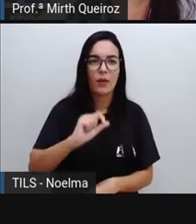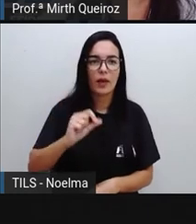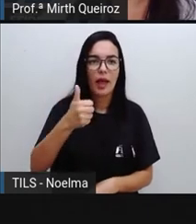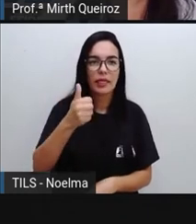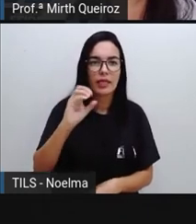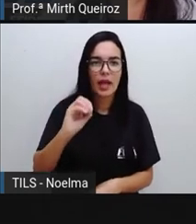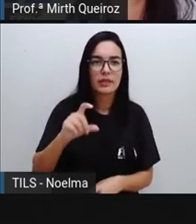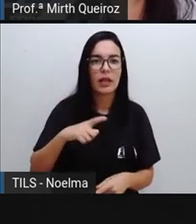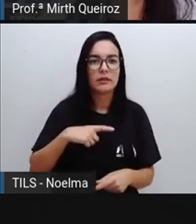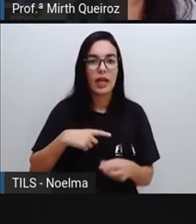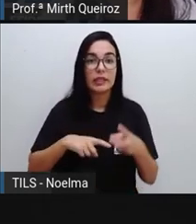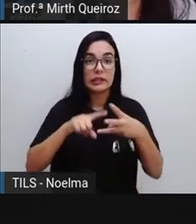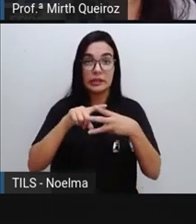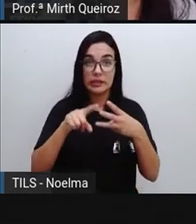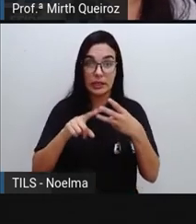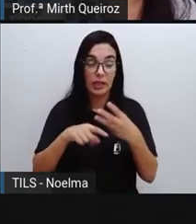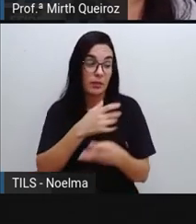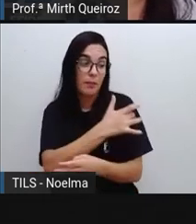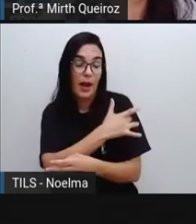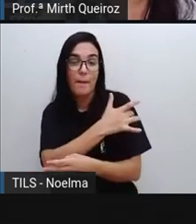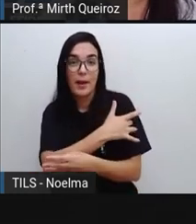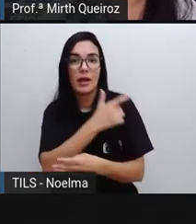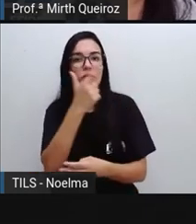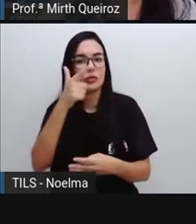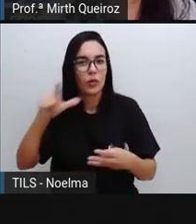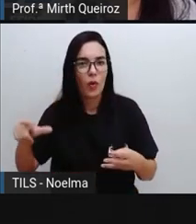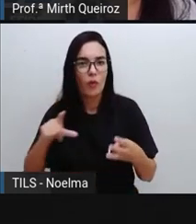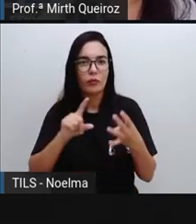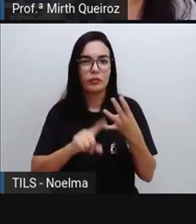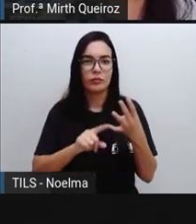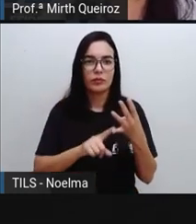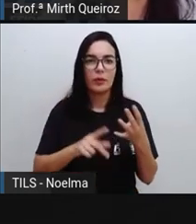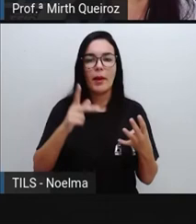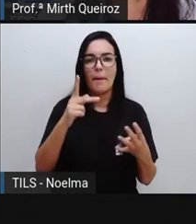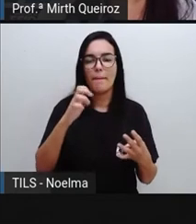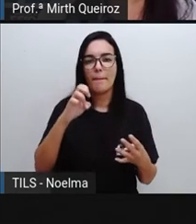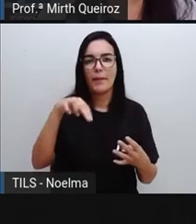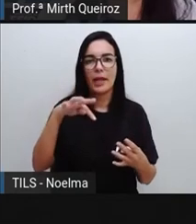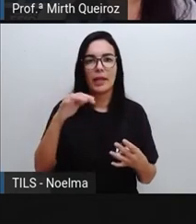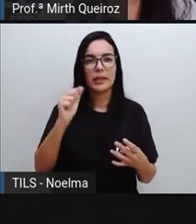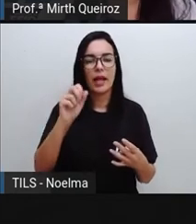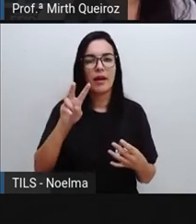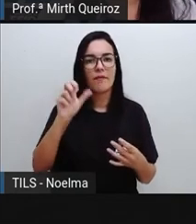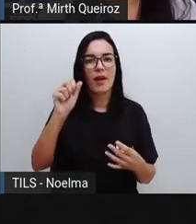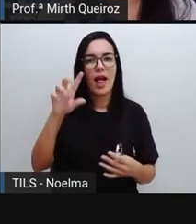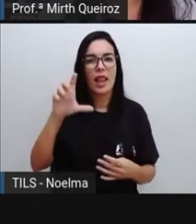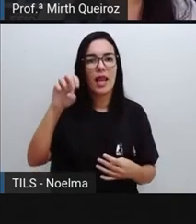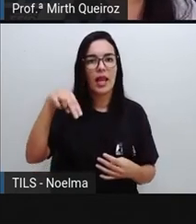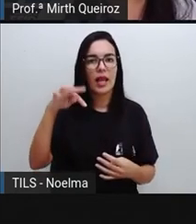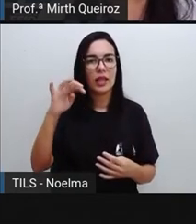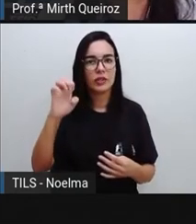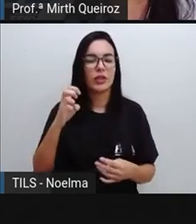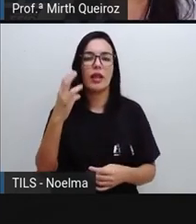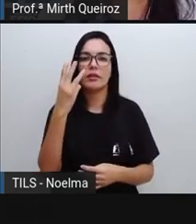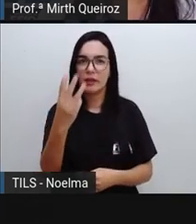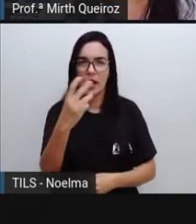A gente vai receber três doses de reforço pentavalente nós vamos receber três doses